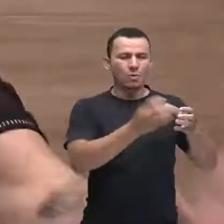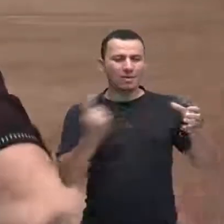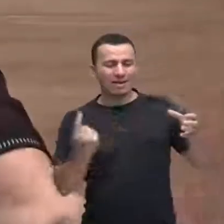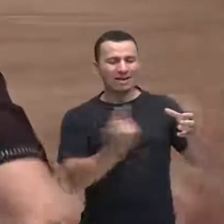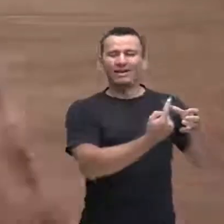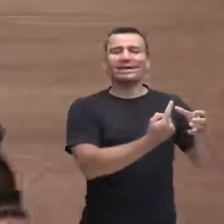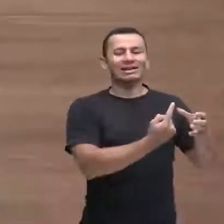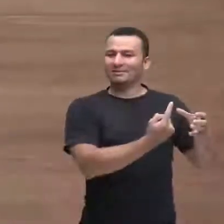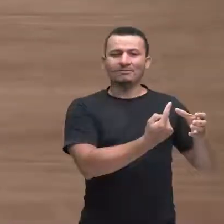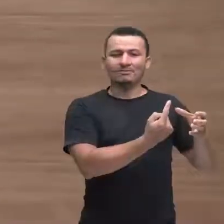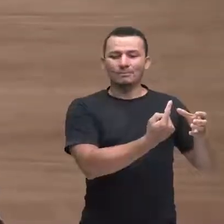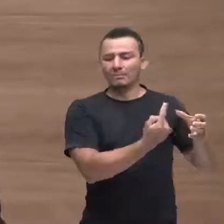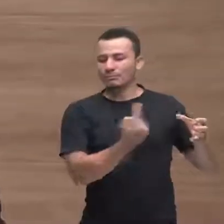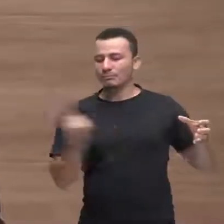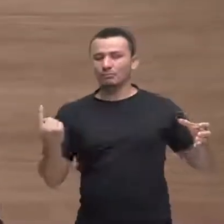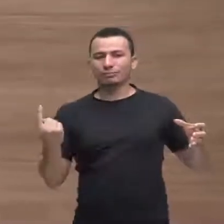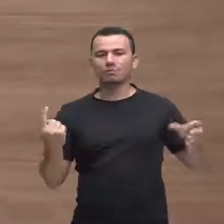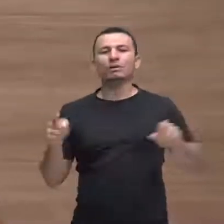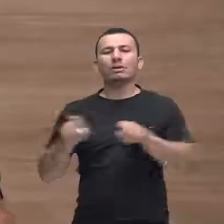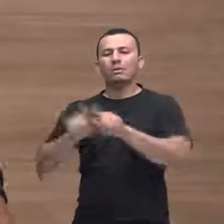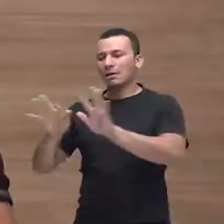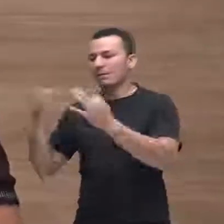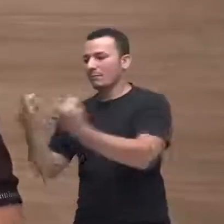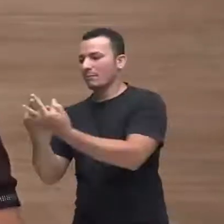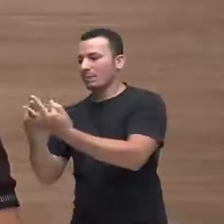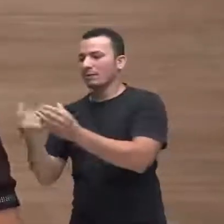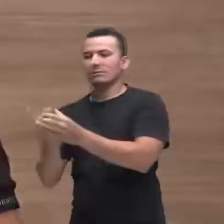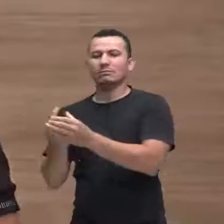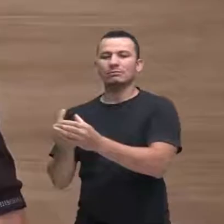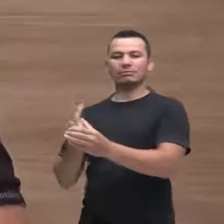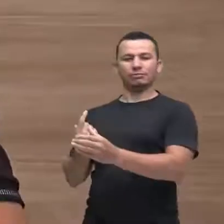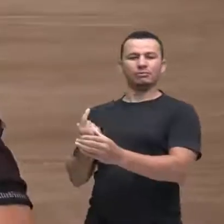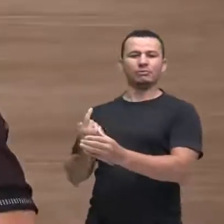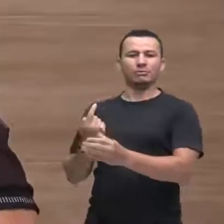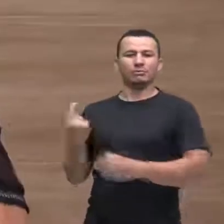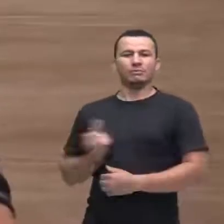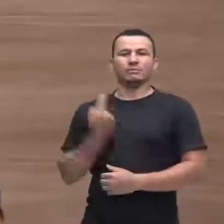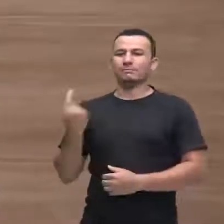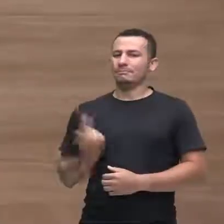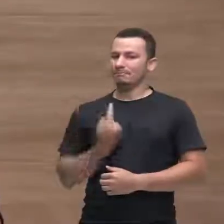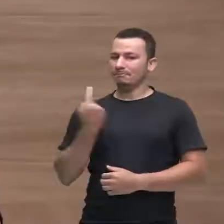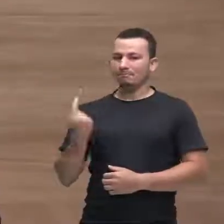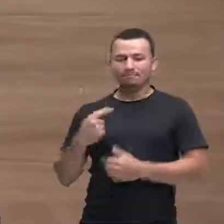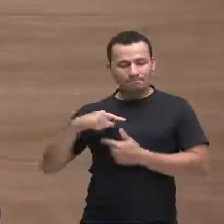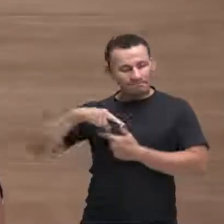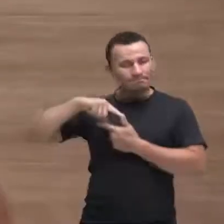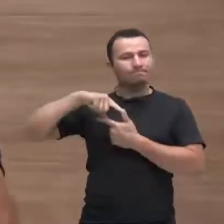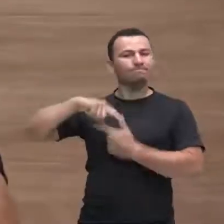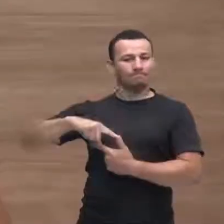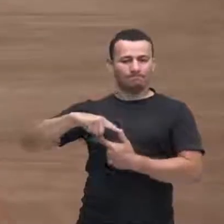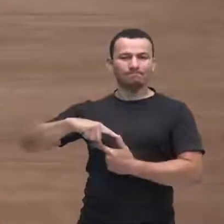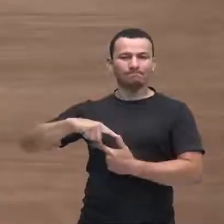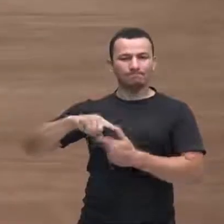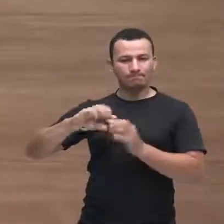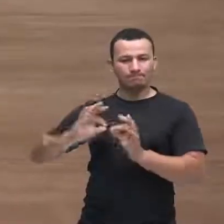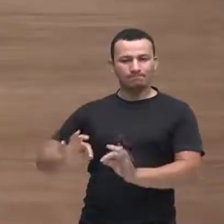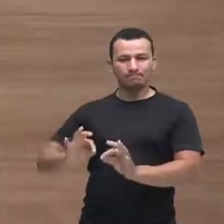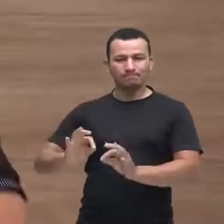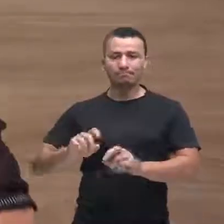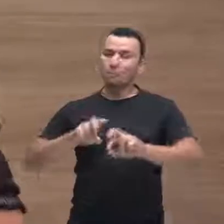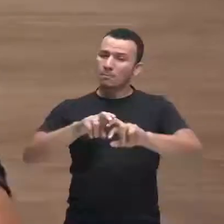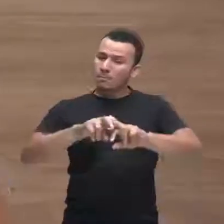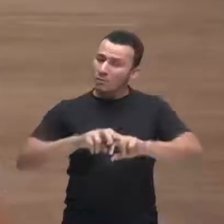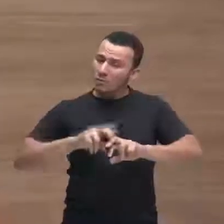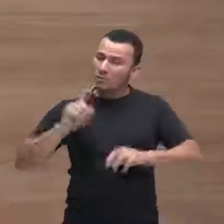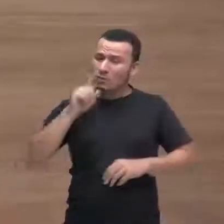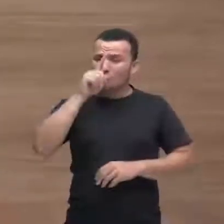nem ao seu próprio grupo familiar mais uma vez vem em aí um fator de risco porque